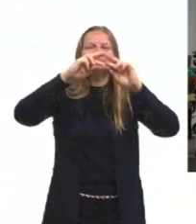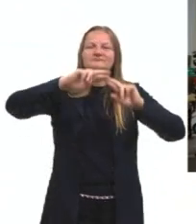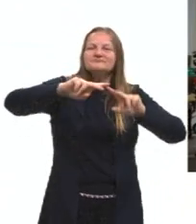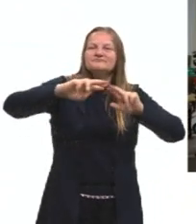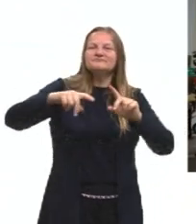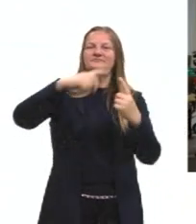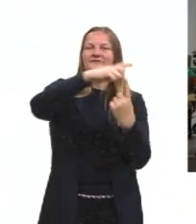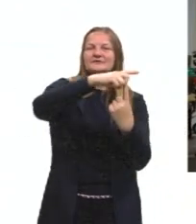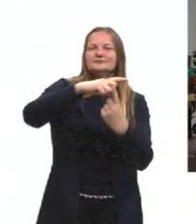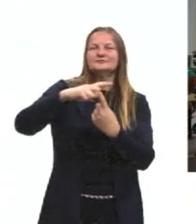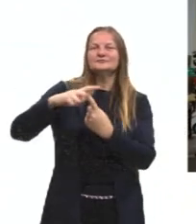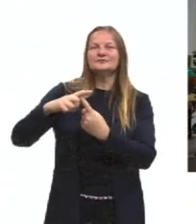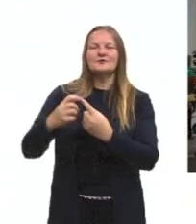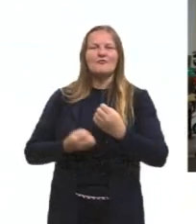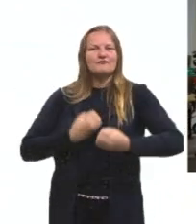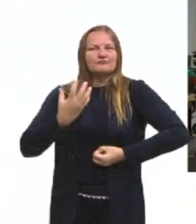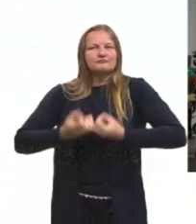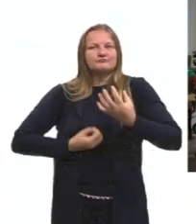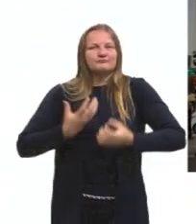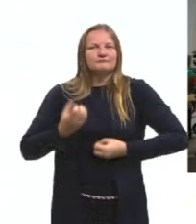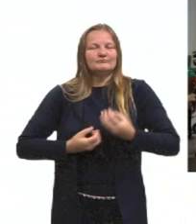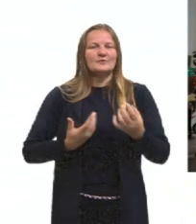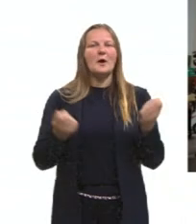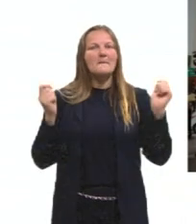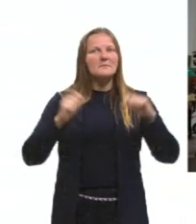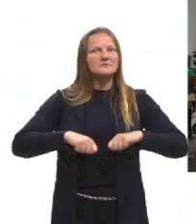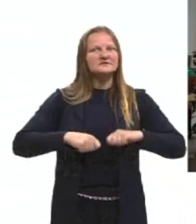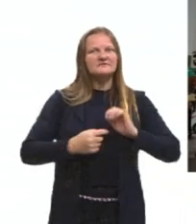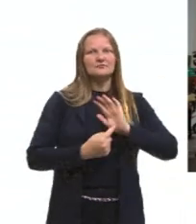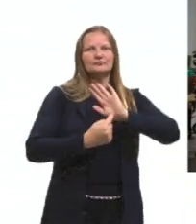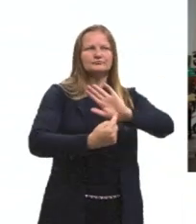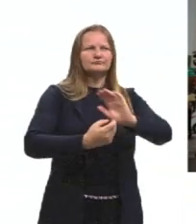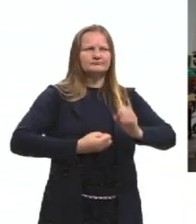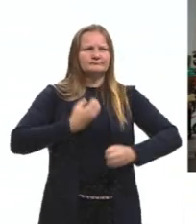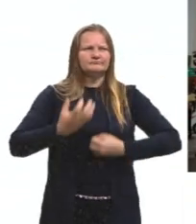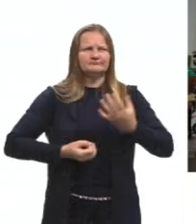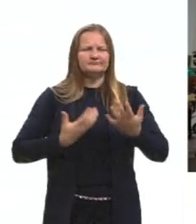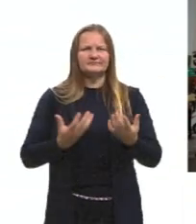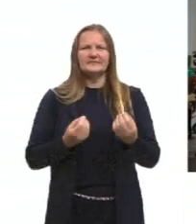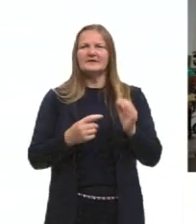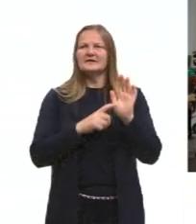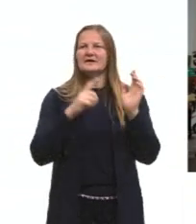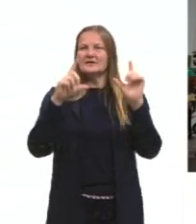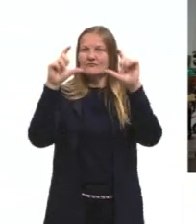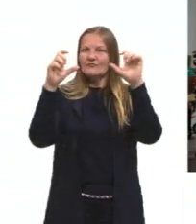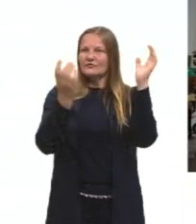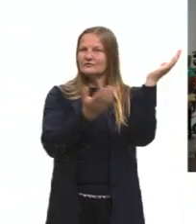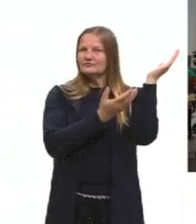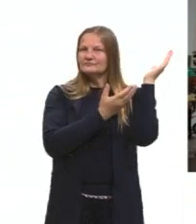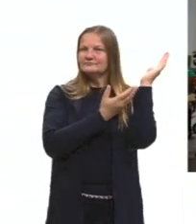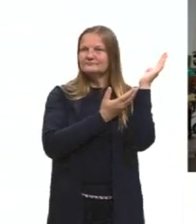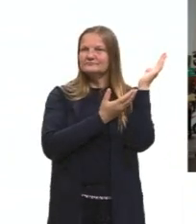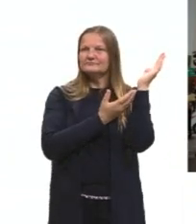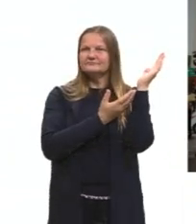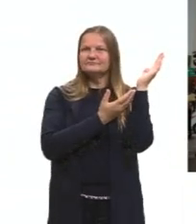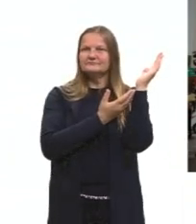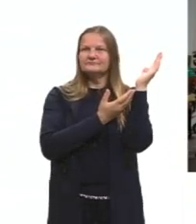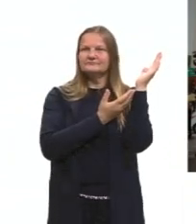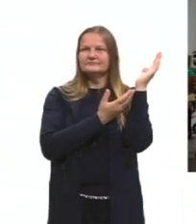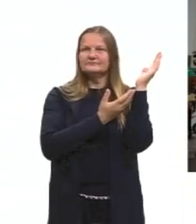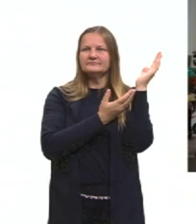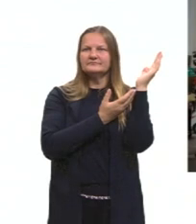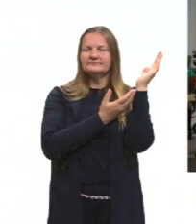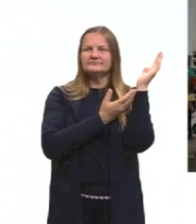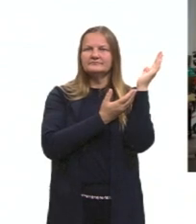também ler como algumas expressões, algumas possibilidades de expressões. Eu tenho aqui um slide que nos apresenta,